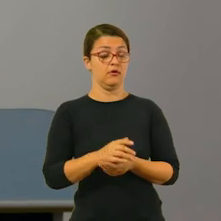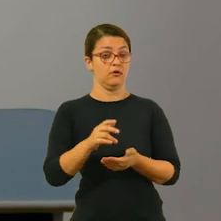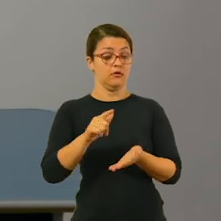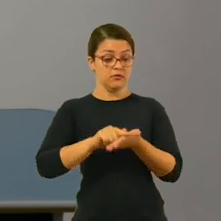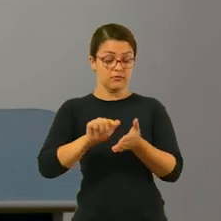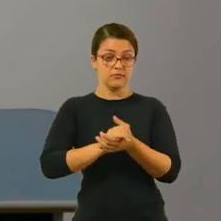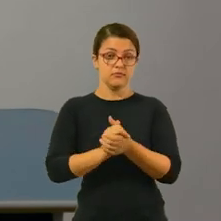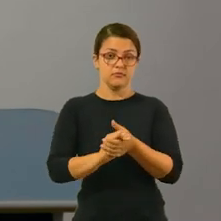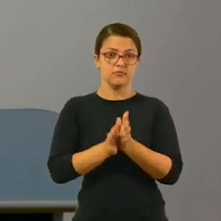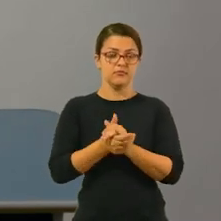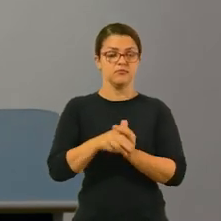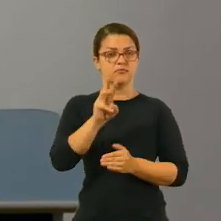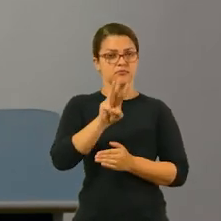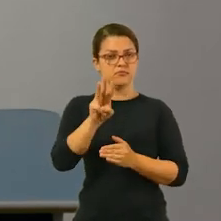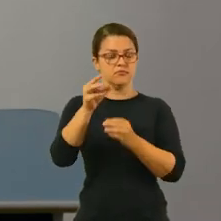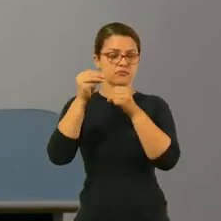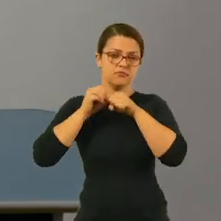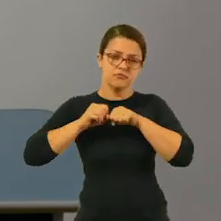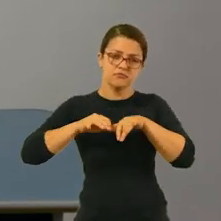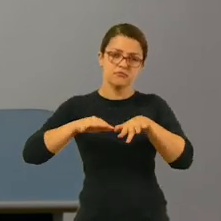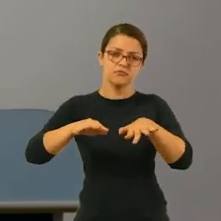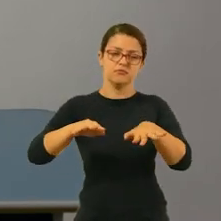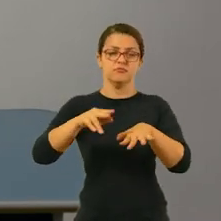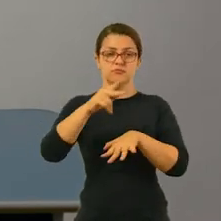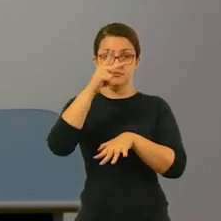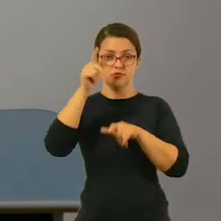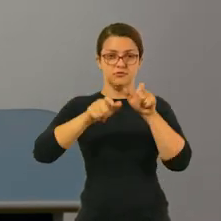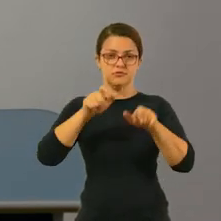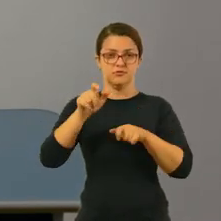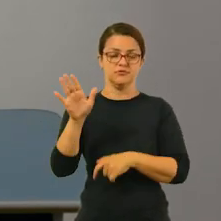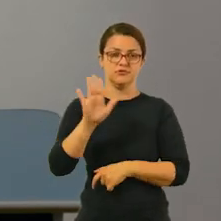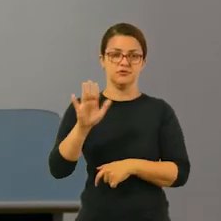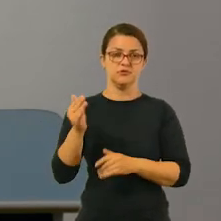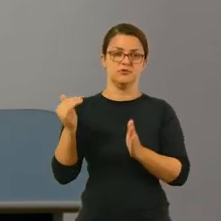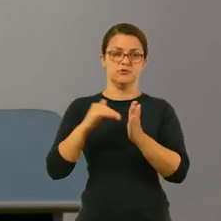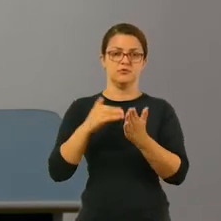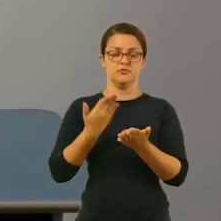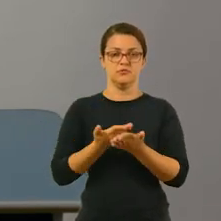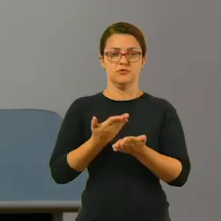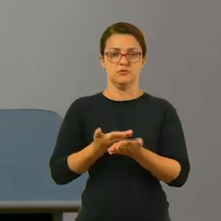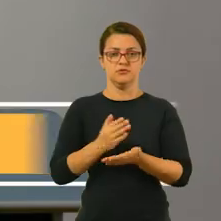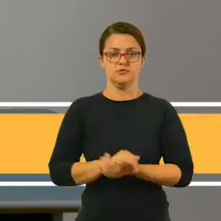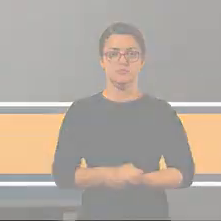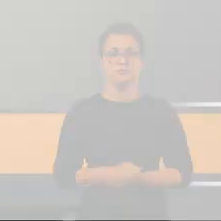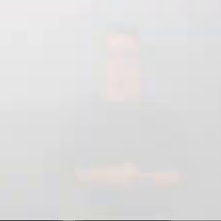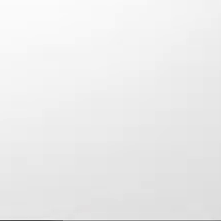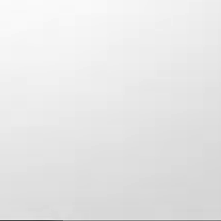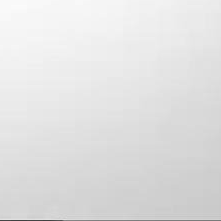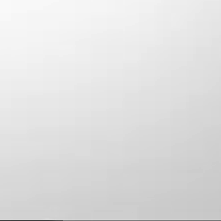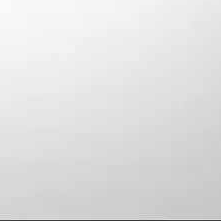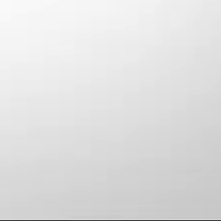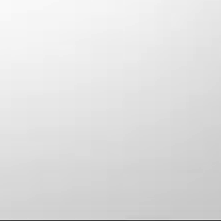esqueçam de lavar as mãos. Compartilhe o link para que mais pessoas tenham acesso. Tchau, tchau e até a próxima.